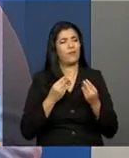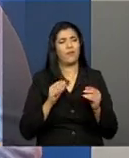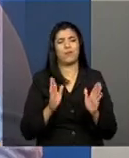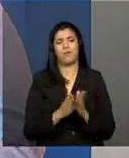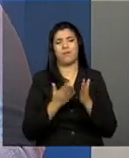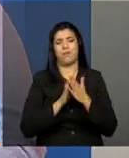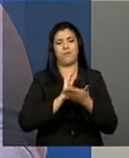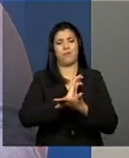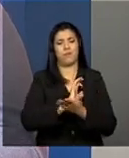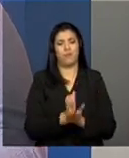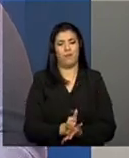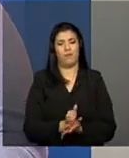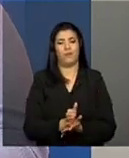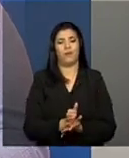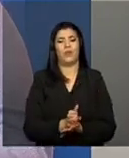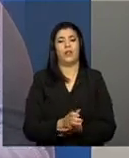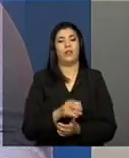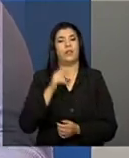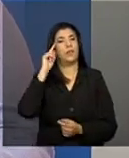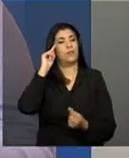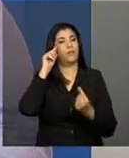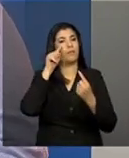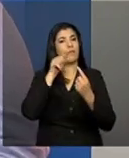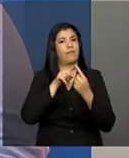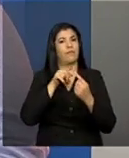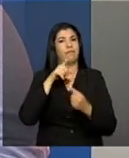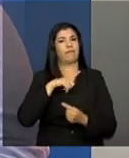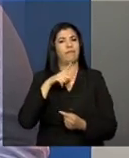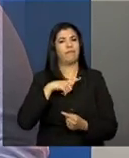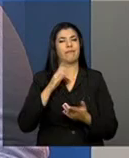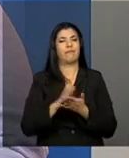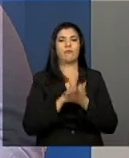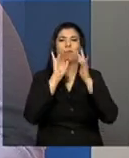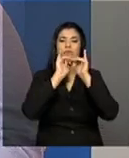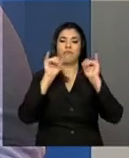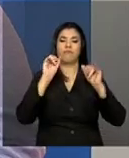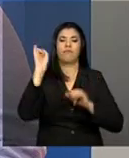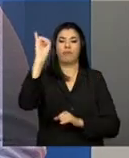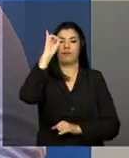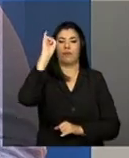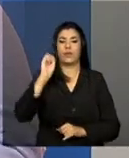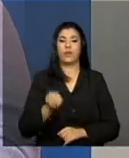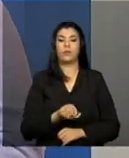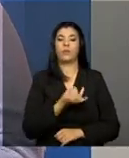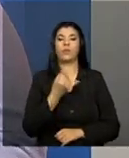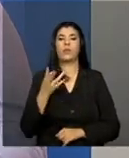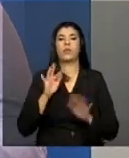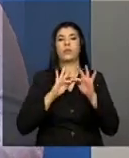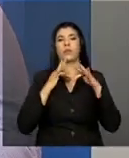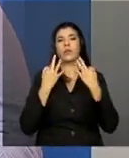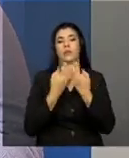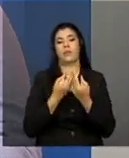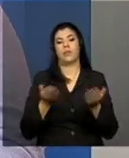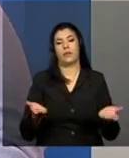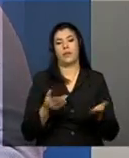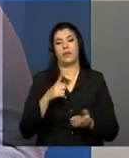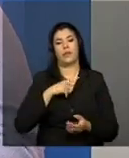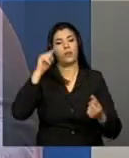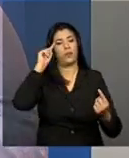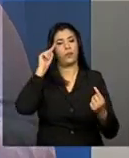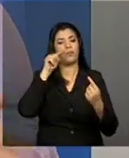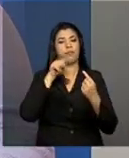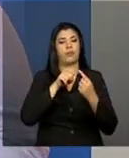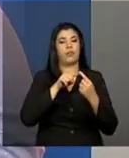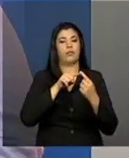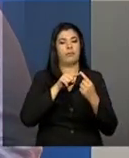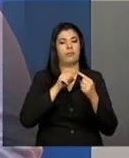intenção de ter essas informações, quais são as famílias, agora ter localizadas as